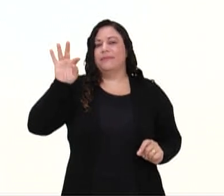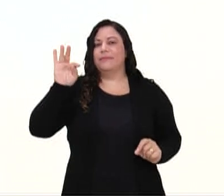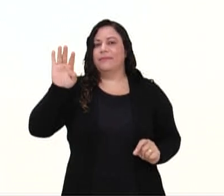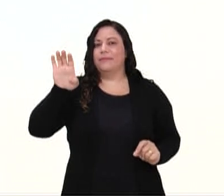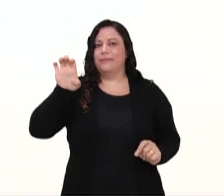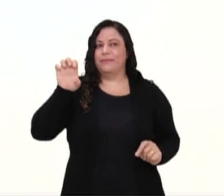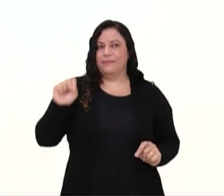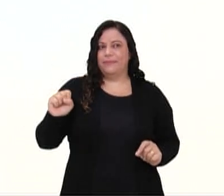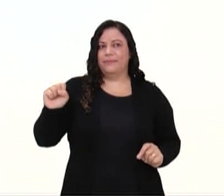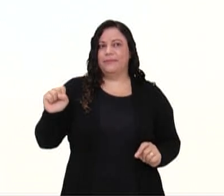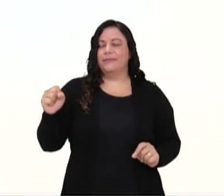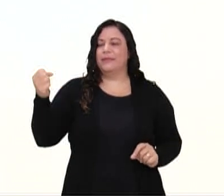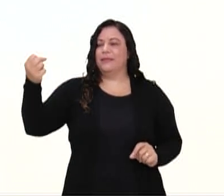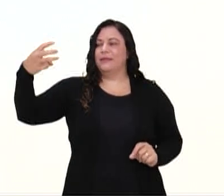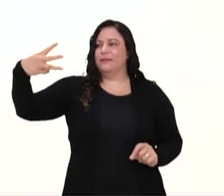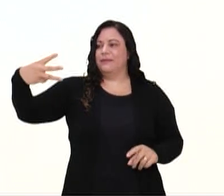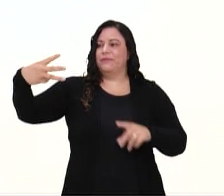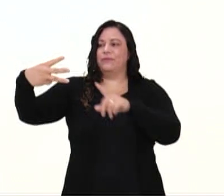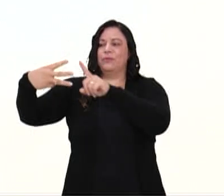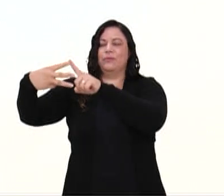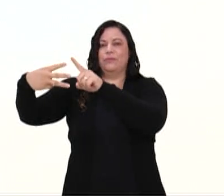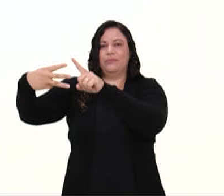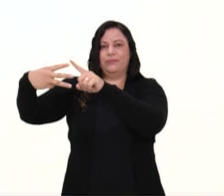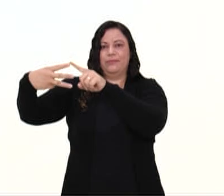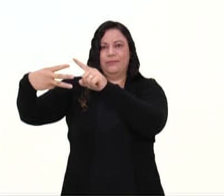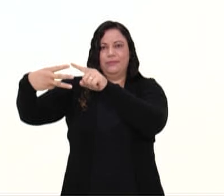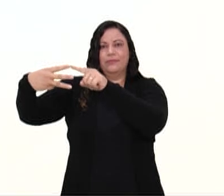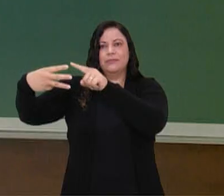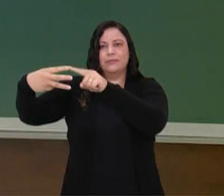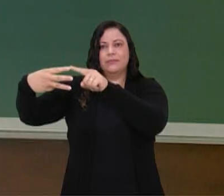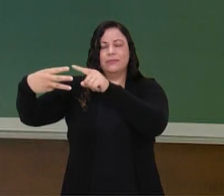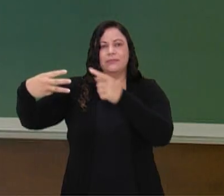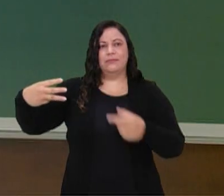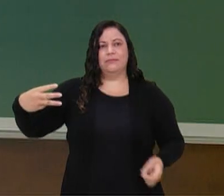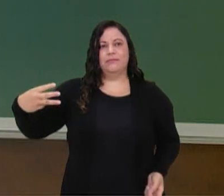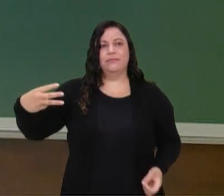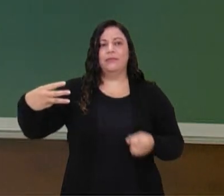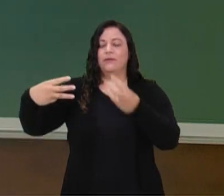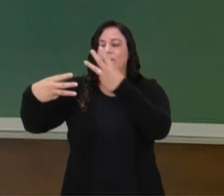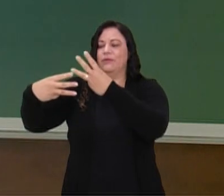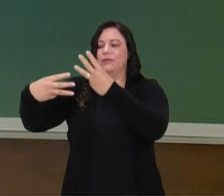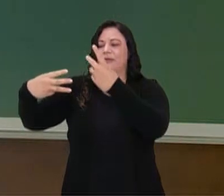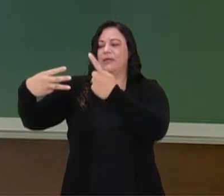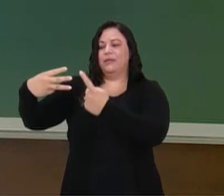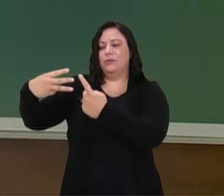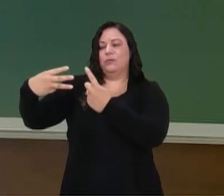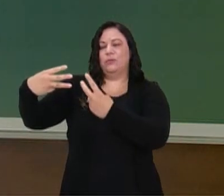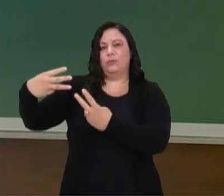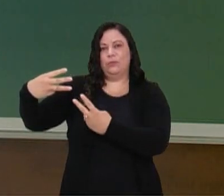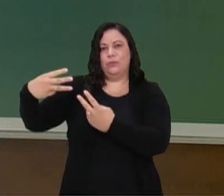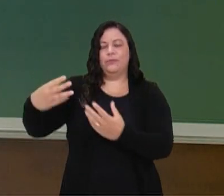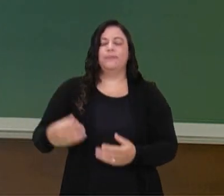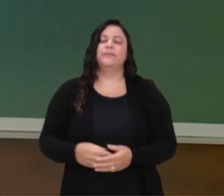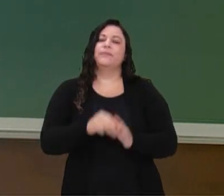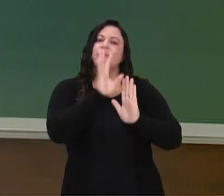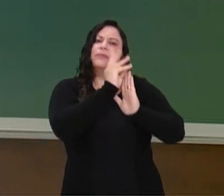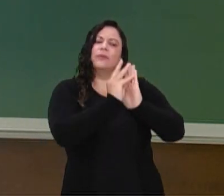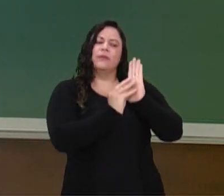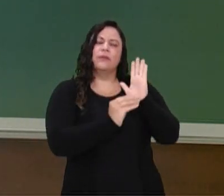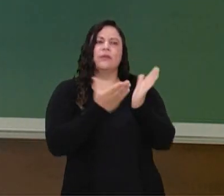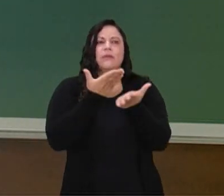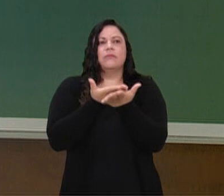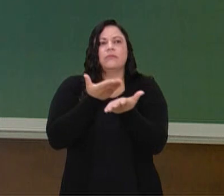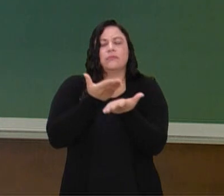falando do pilates. Tá certo, gente? seguindo, então, nossos conteúdos da aula,